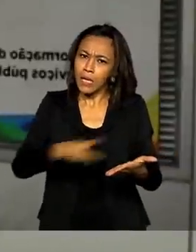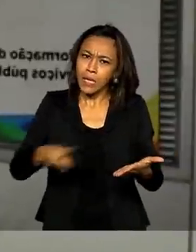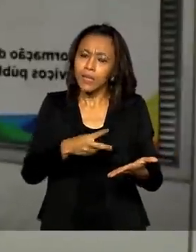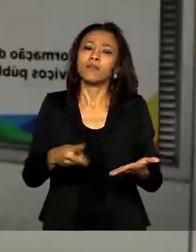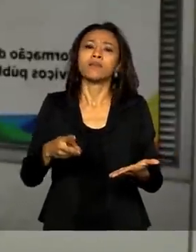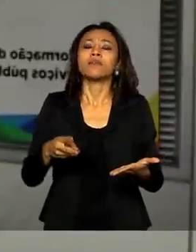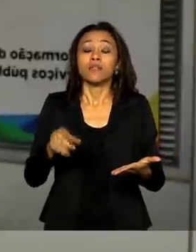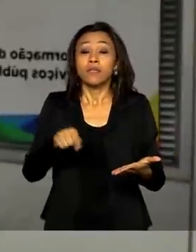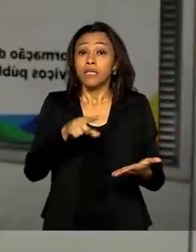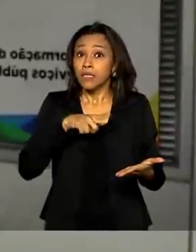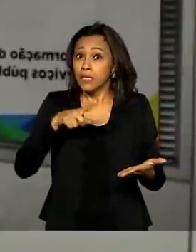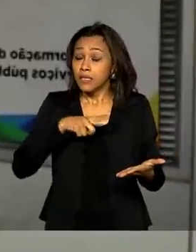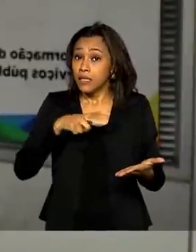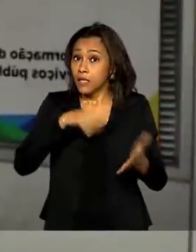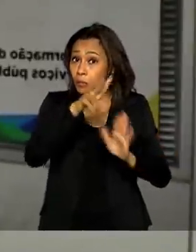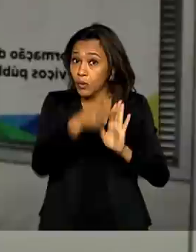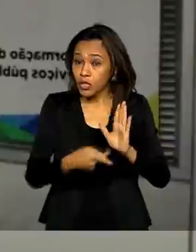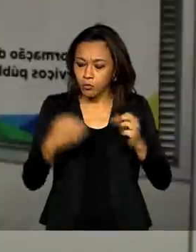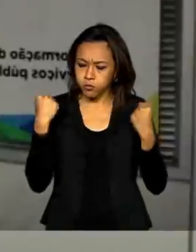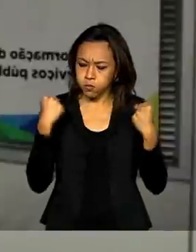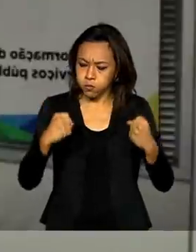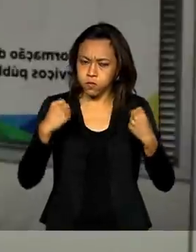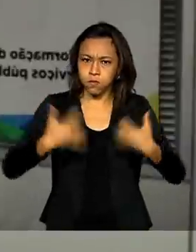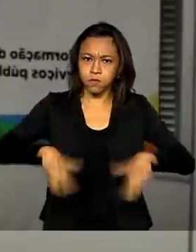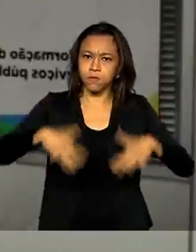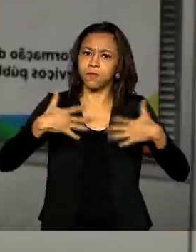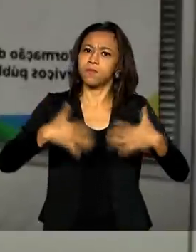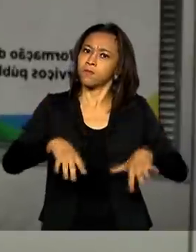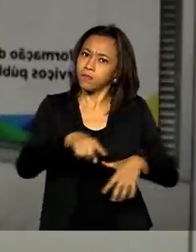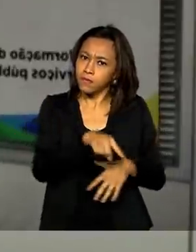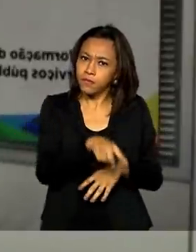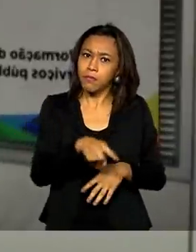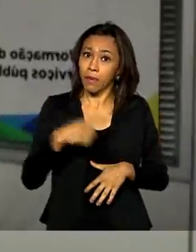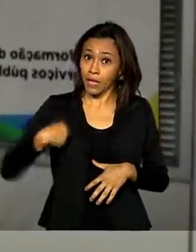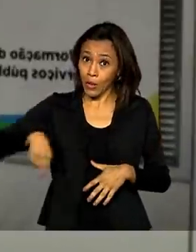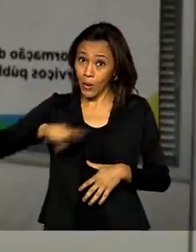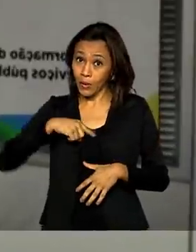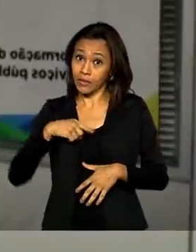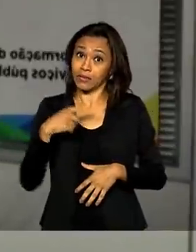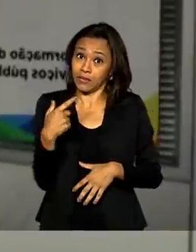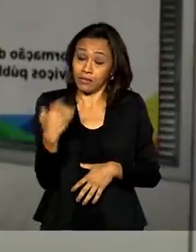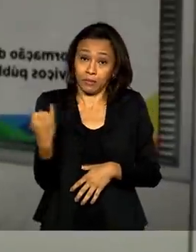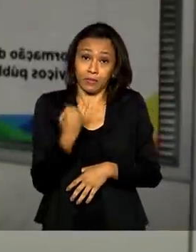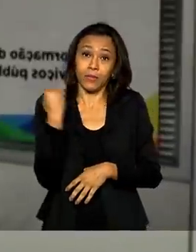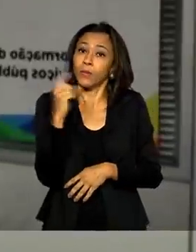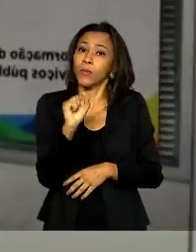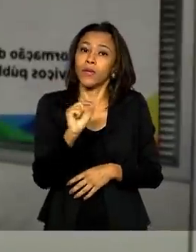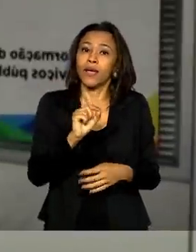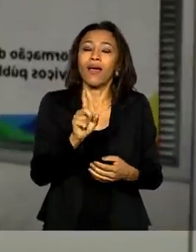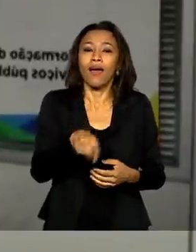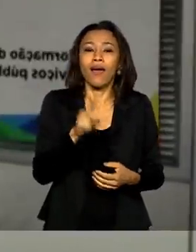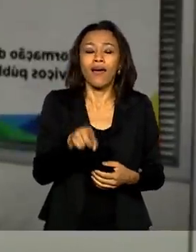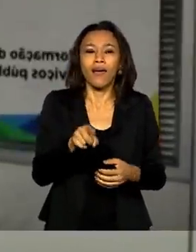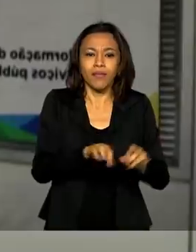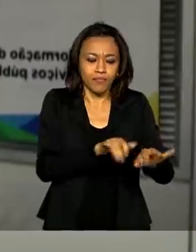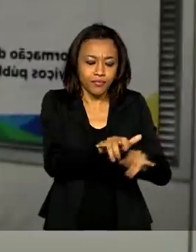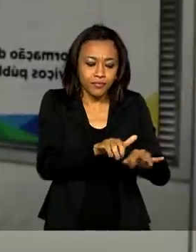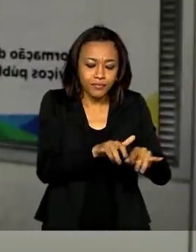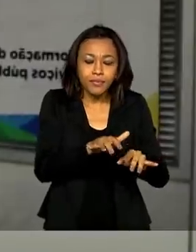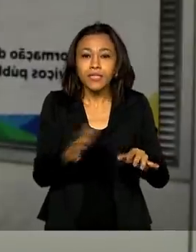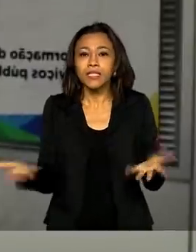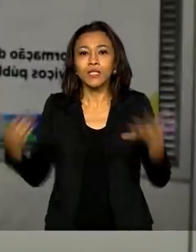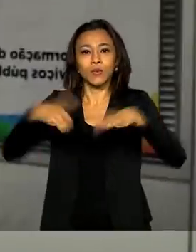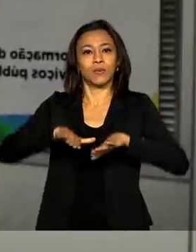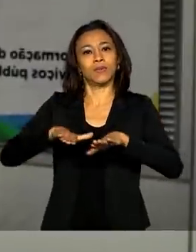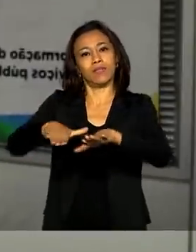projeto é um projeto que tem um potencial muito grande para realizar algo que para nós é uma premissa, que é a transformação digital inclusiva